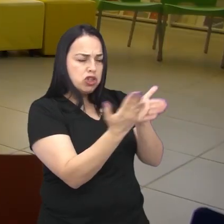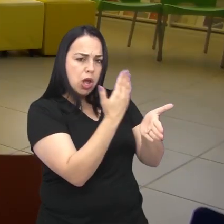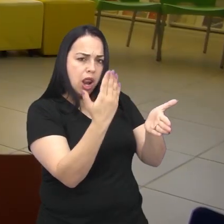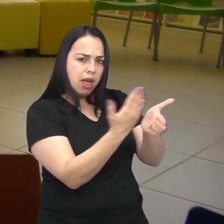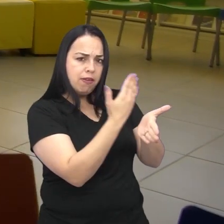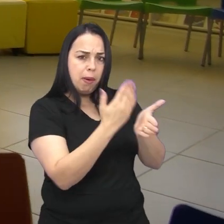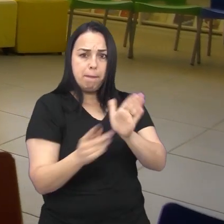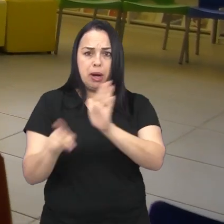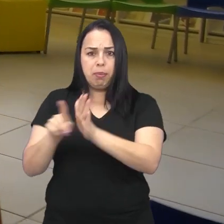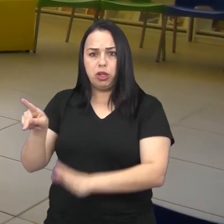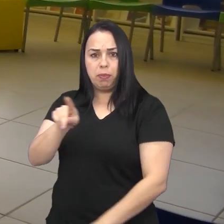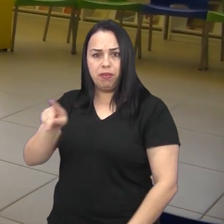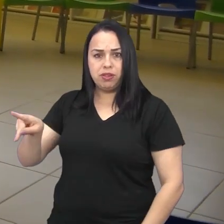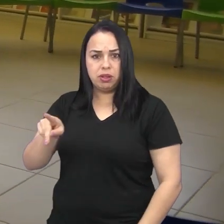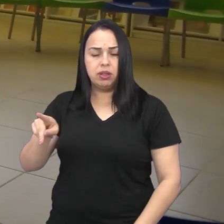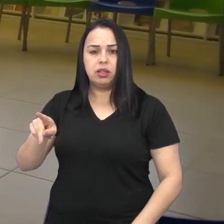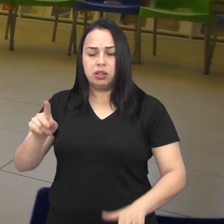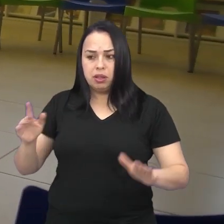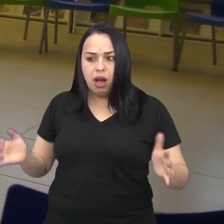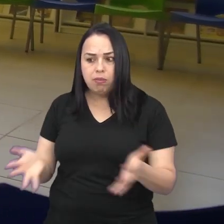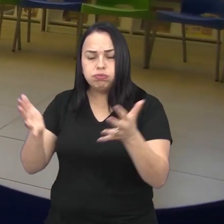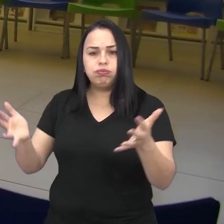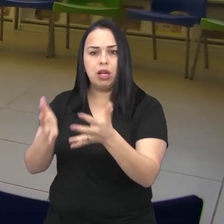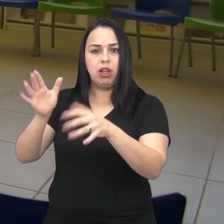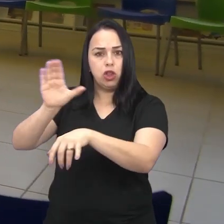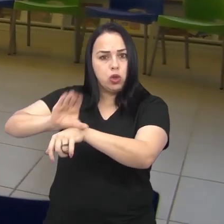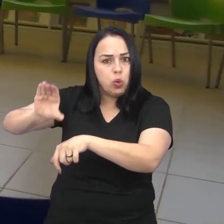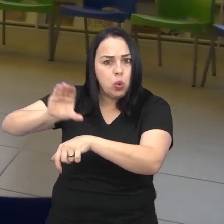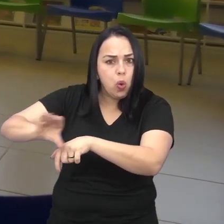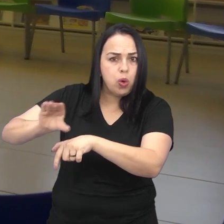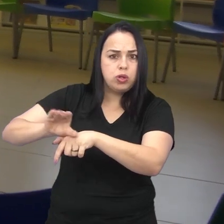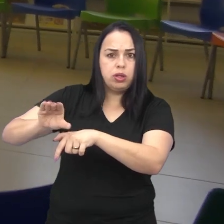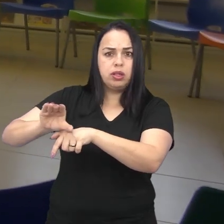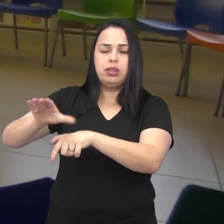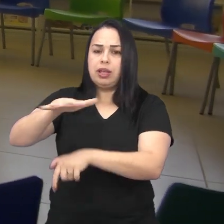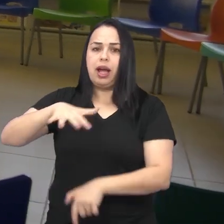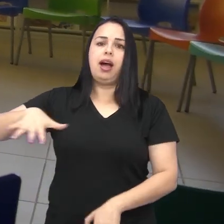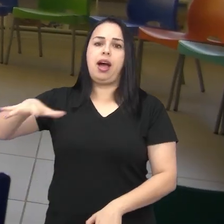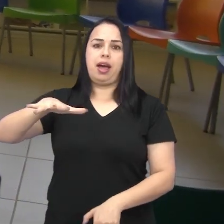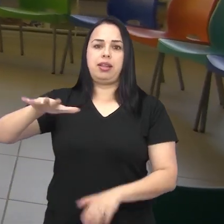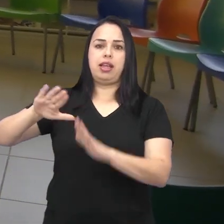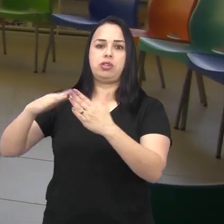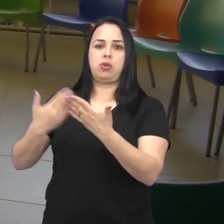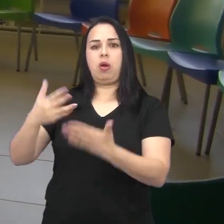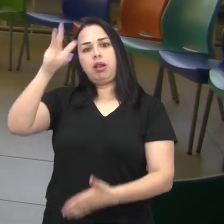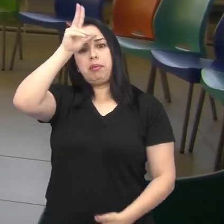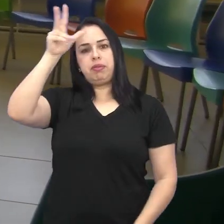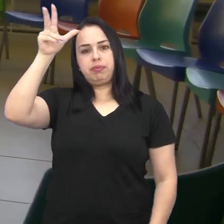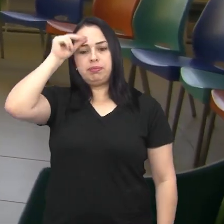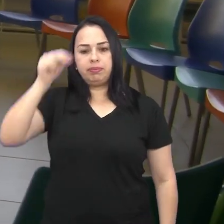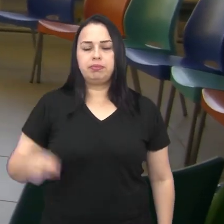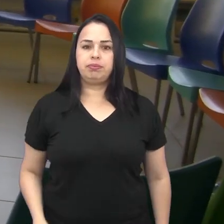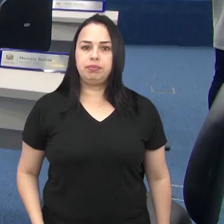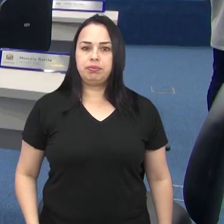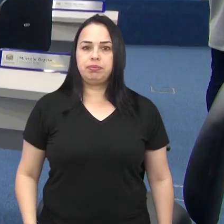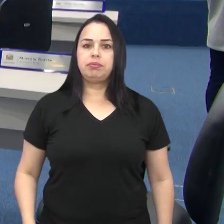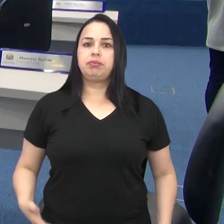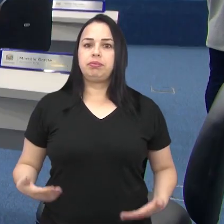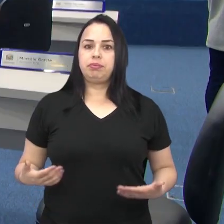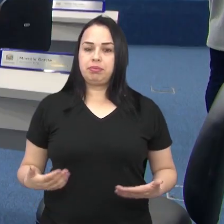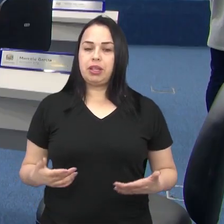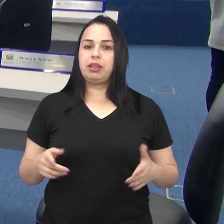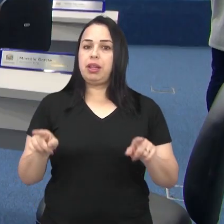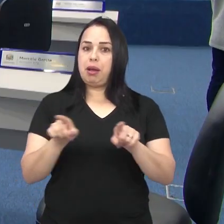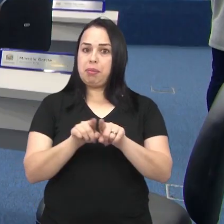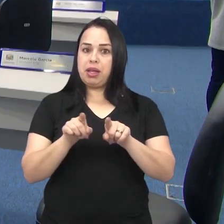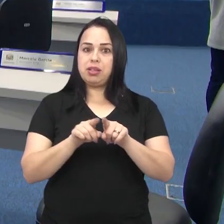com o objetivo de reforçar programas de formação continuada dos professores da Rede Municipal de Ensino. Foram